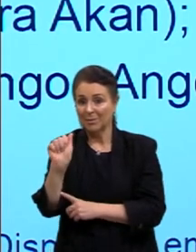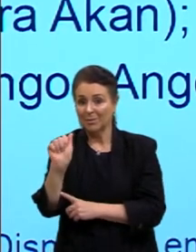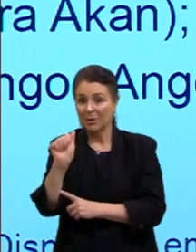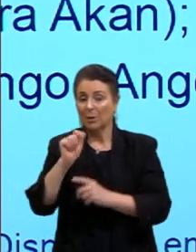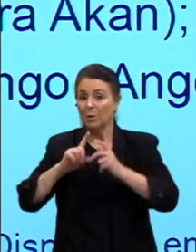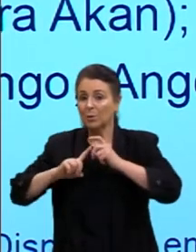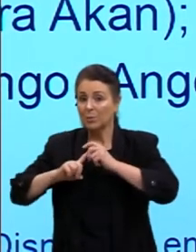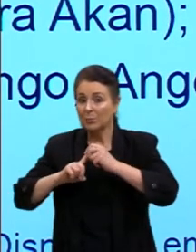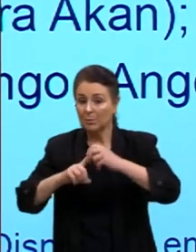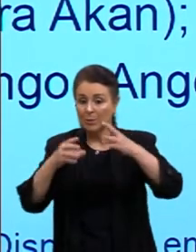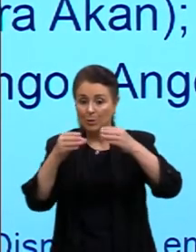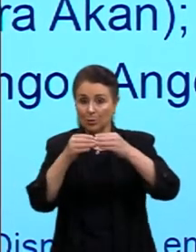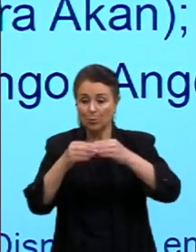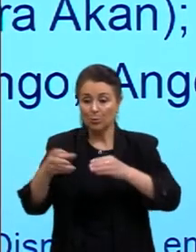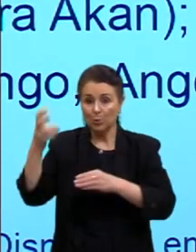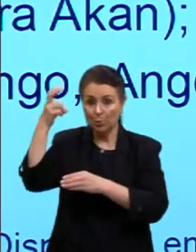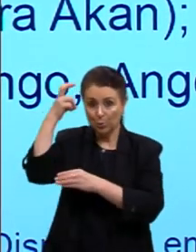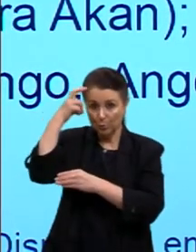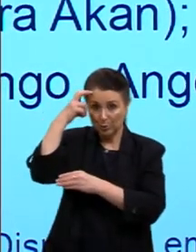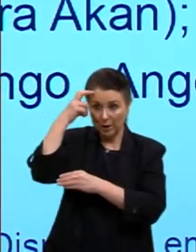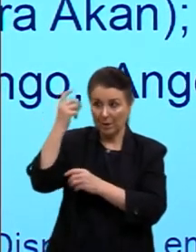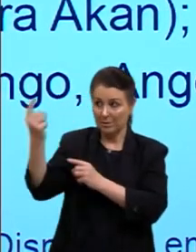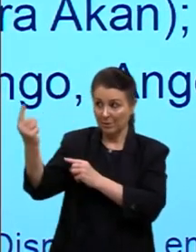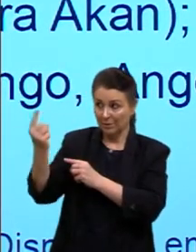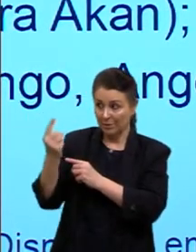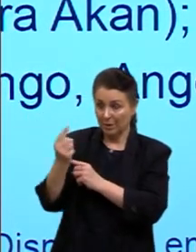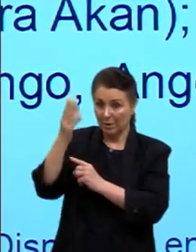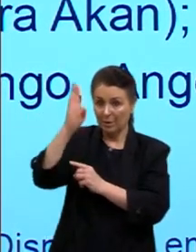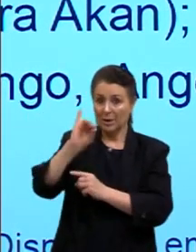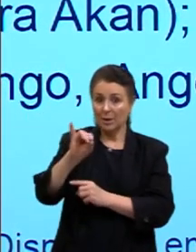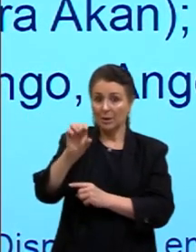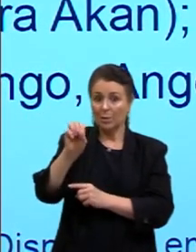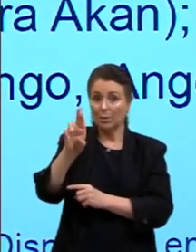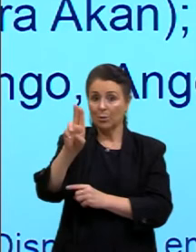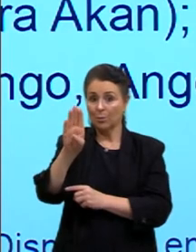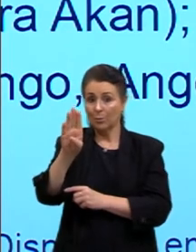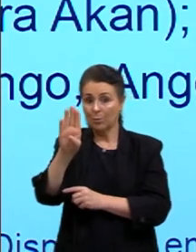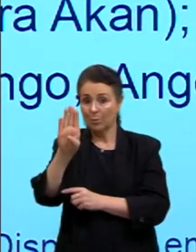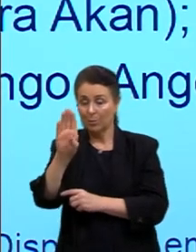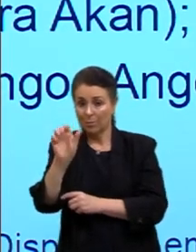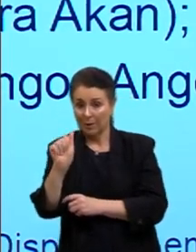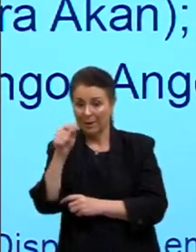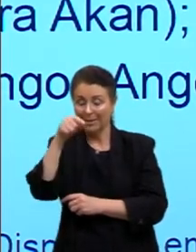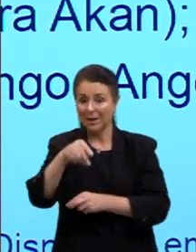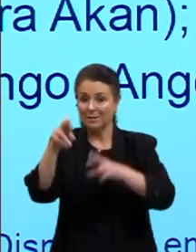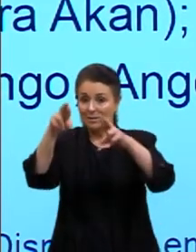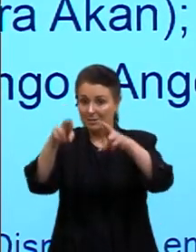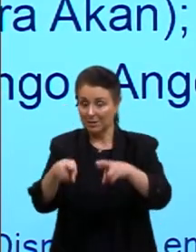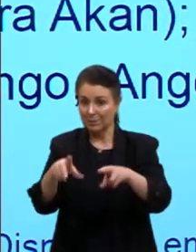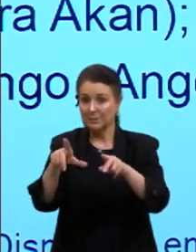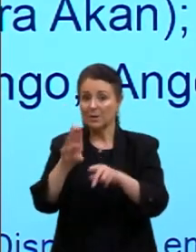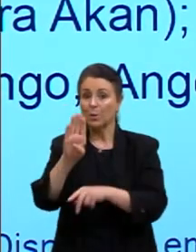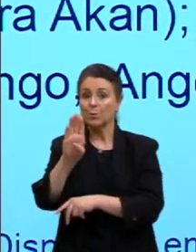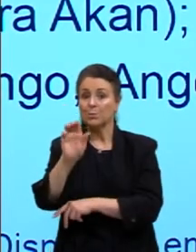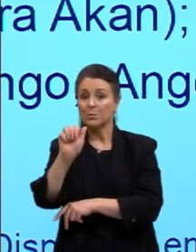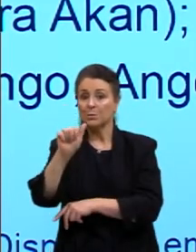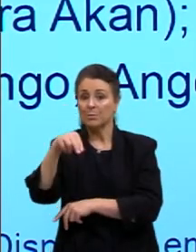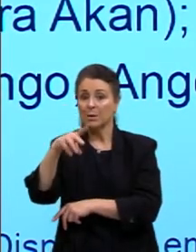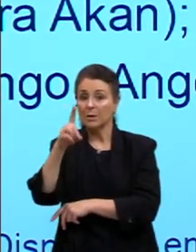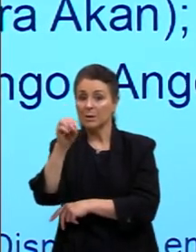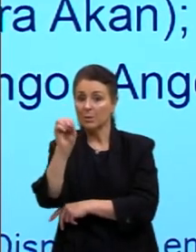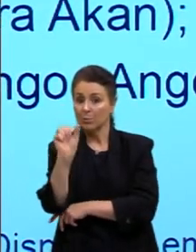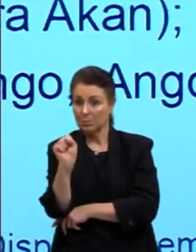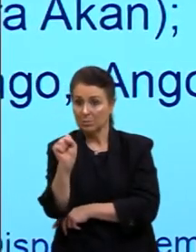principais grupos culturais que vieram para o Brasil são os Iorubá dessa região e os Banto, dessa